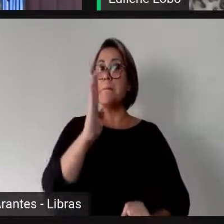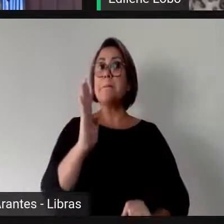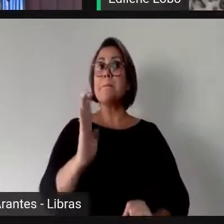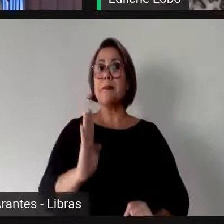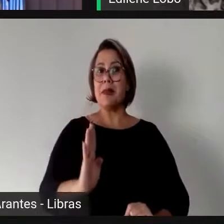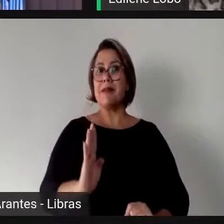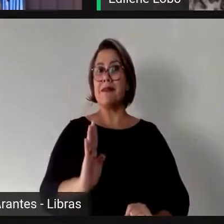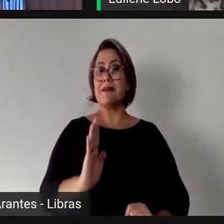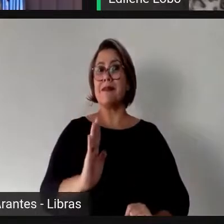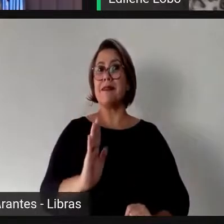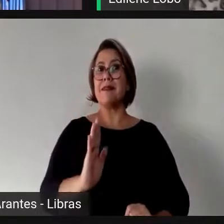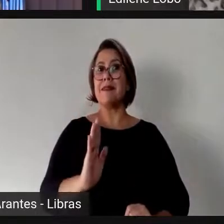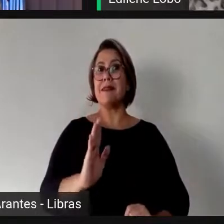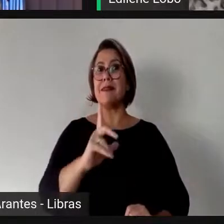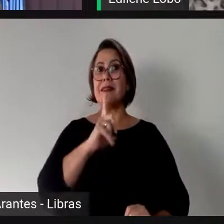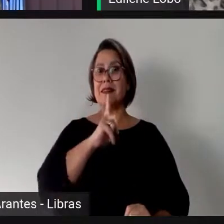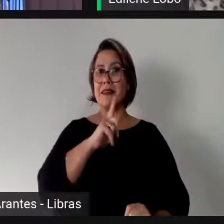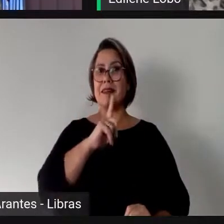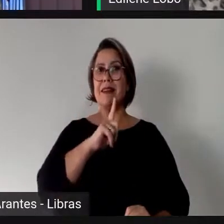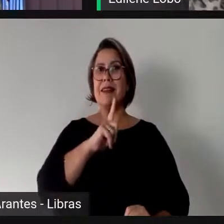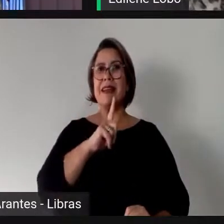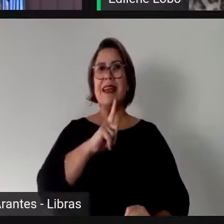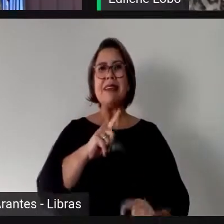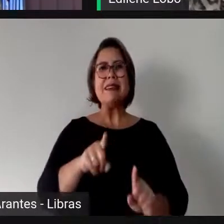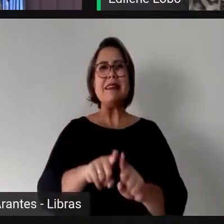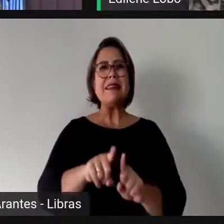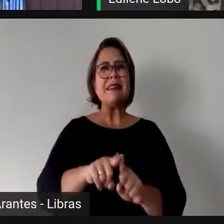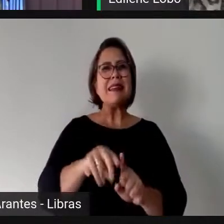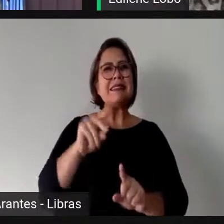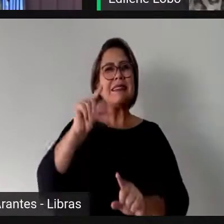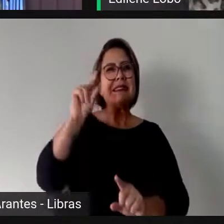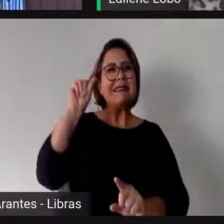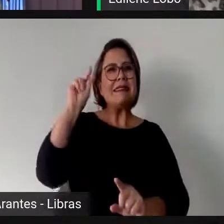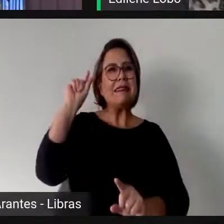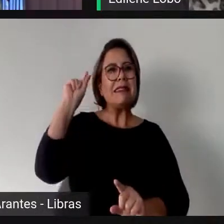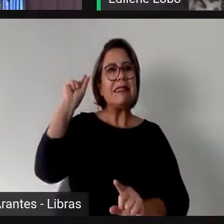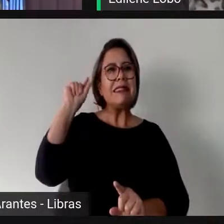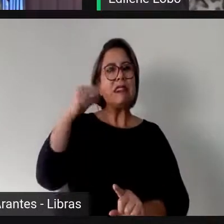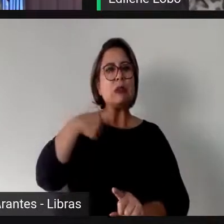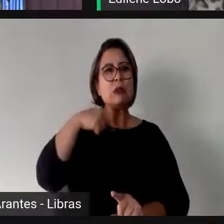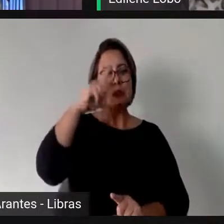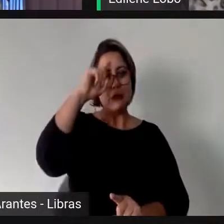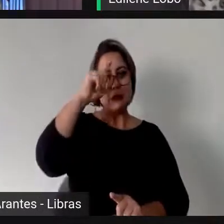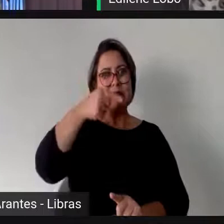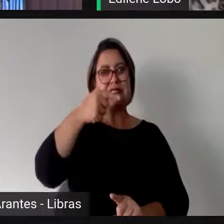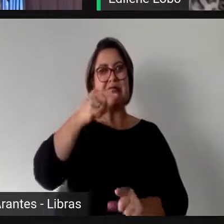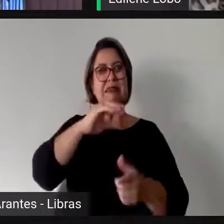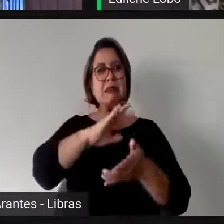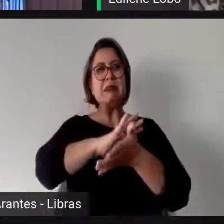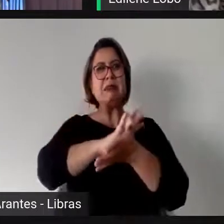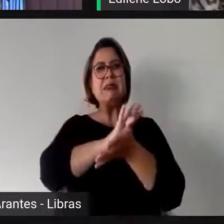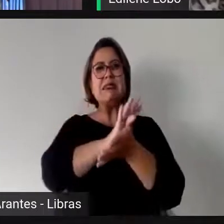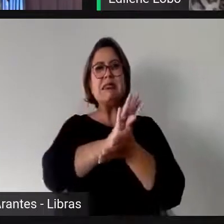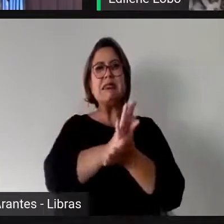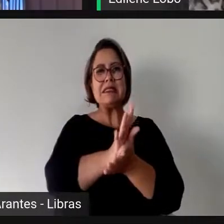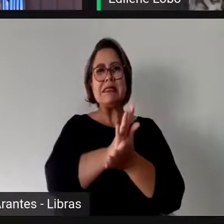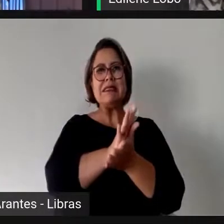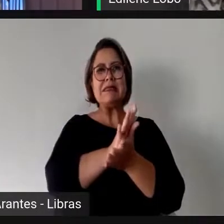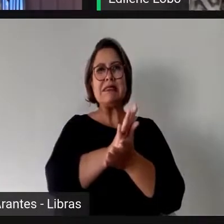patriarcal, misógino, racista e, claro,